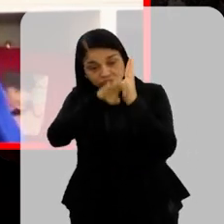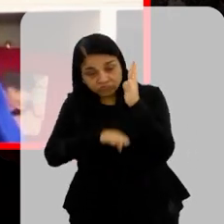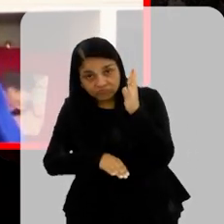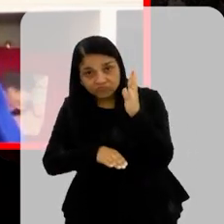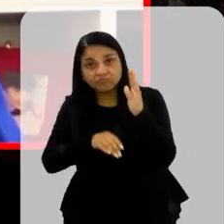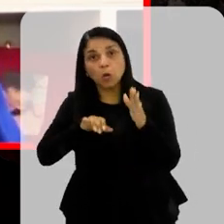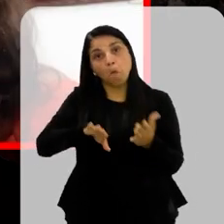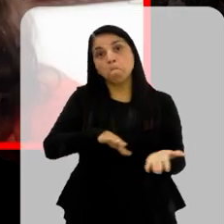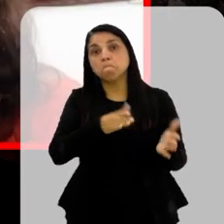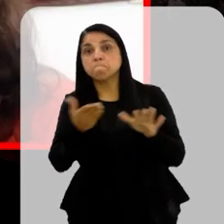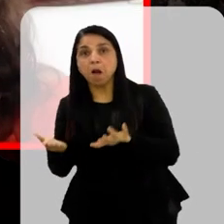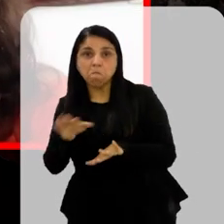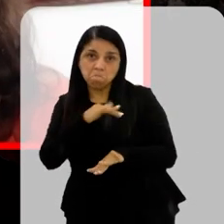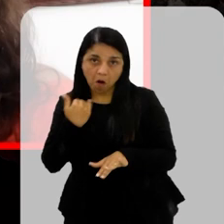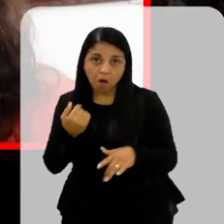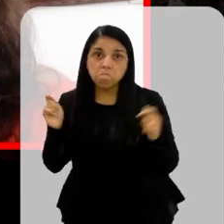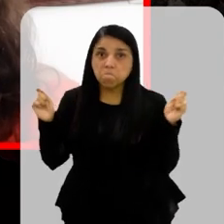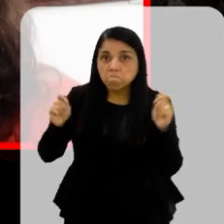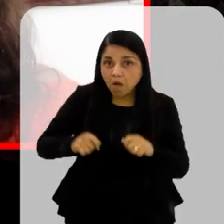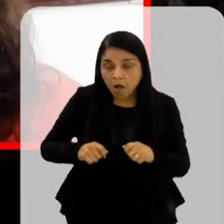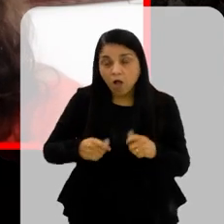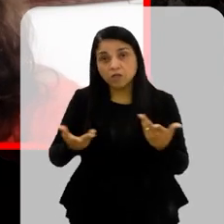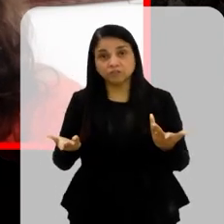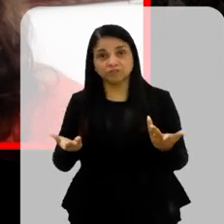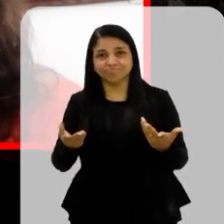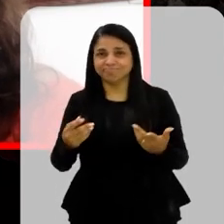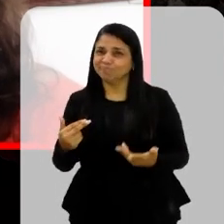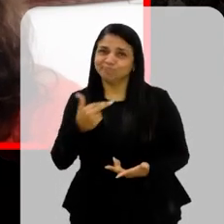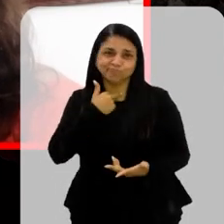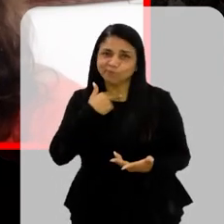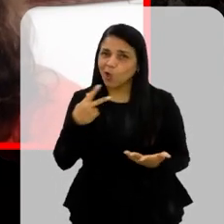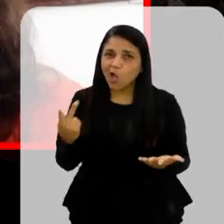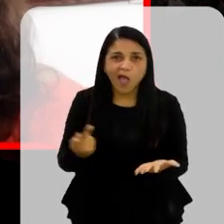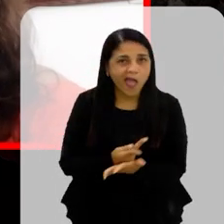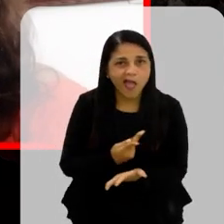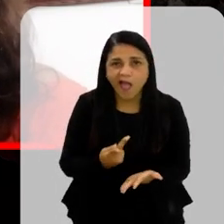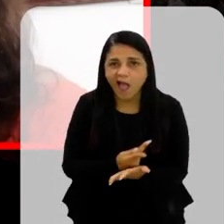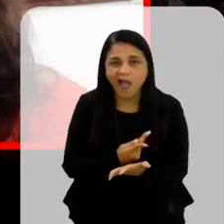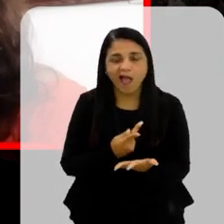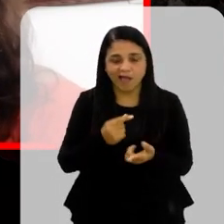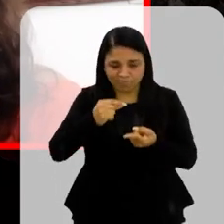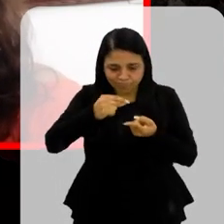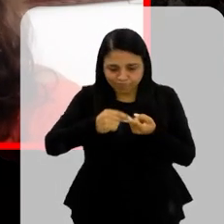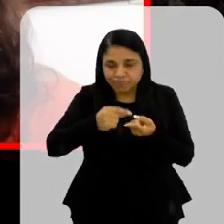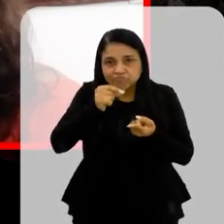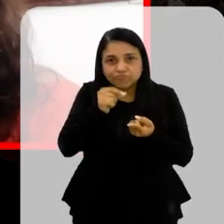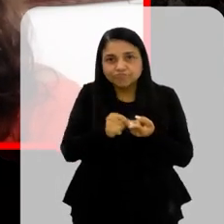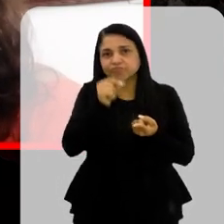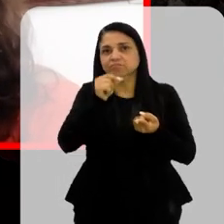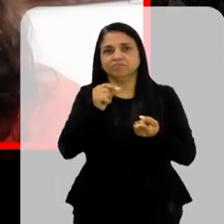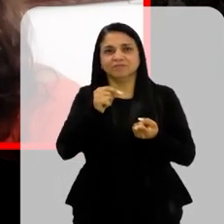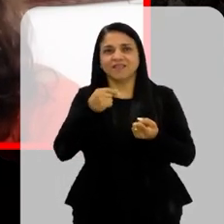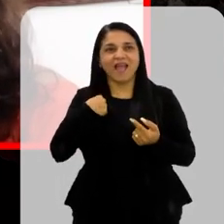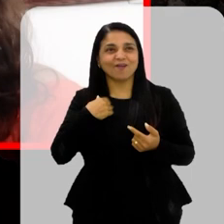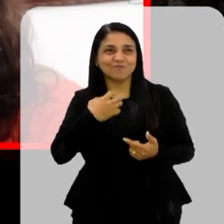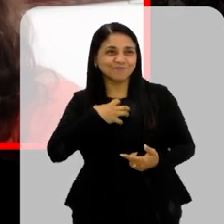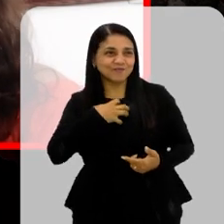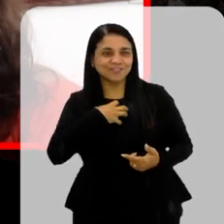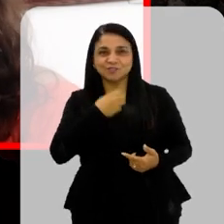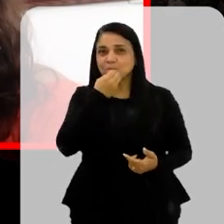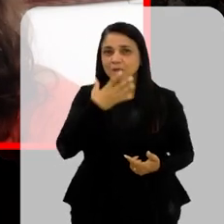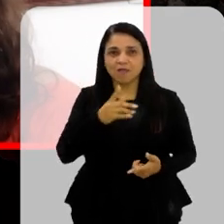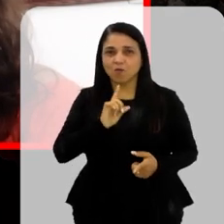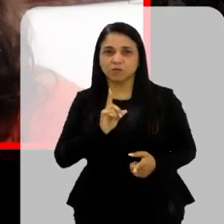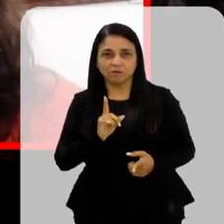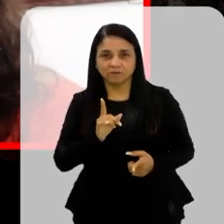dose Então, assim, a gente não pode errar Aquilo não é um... Só para eu ver como é que eu estou Eu vou medir Igual eu vou